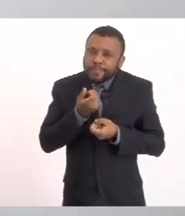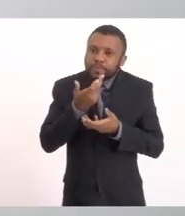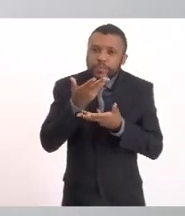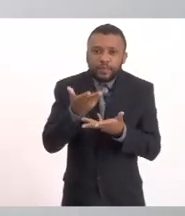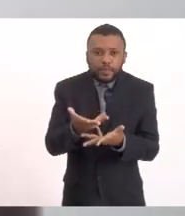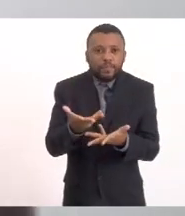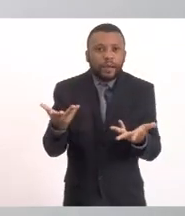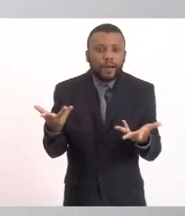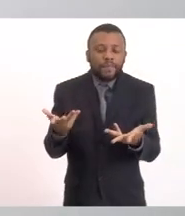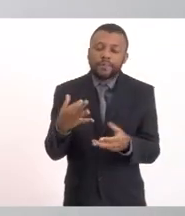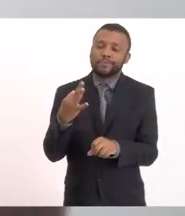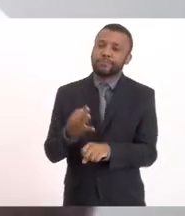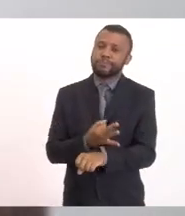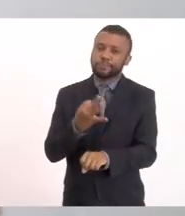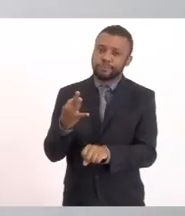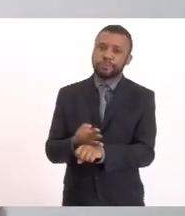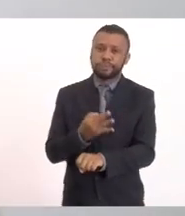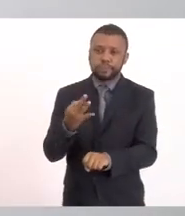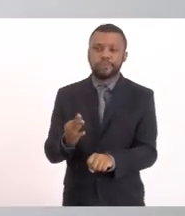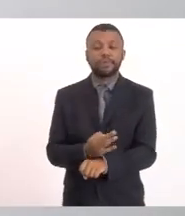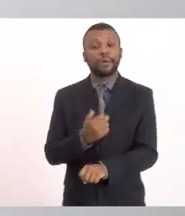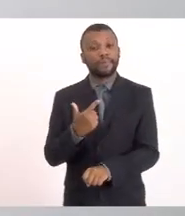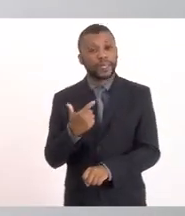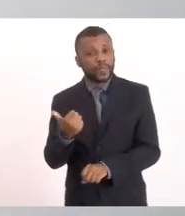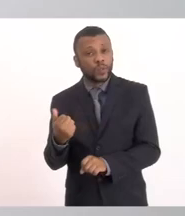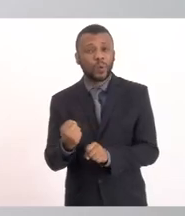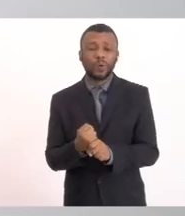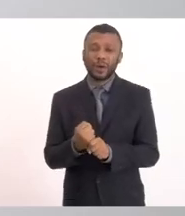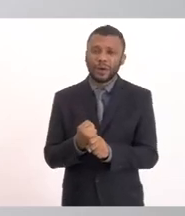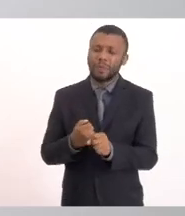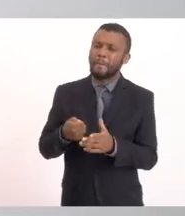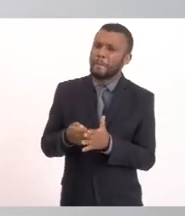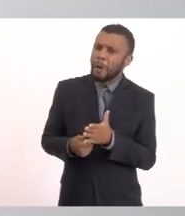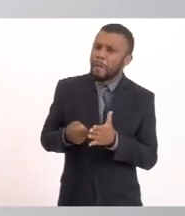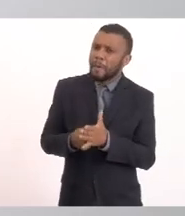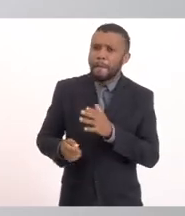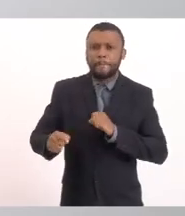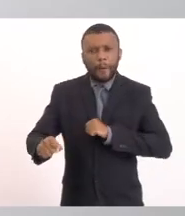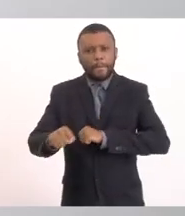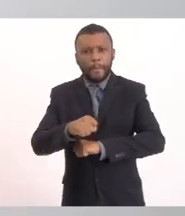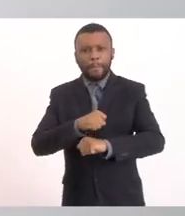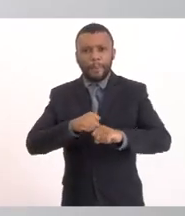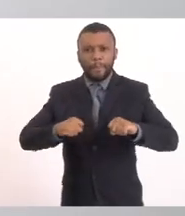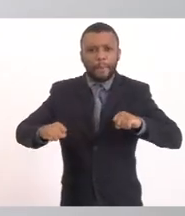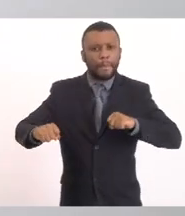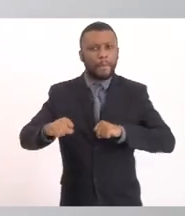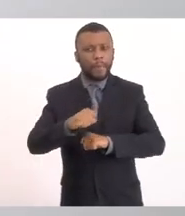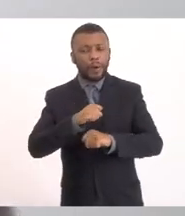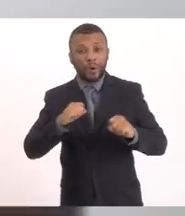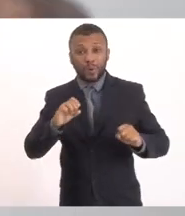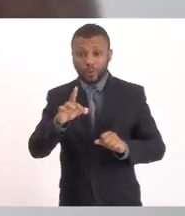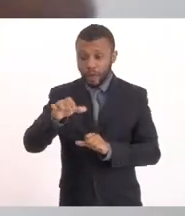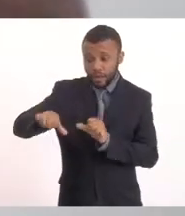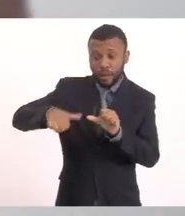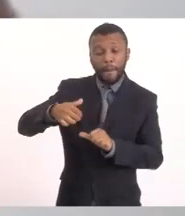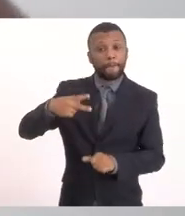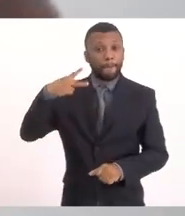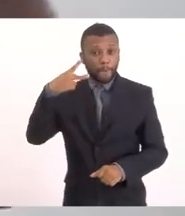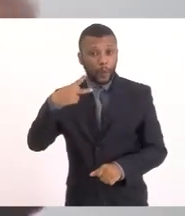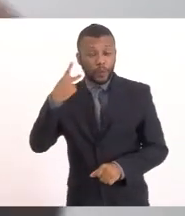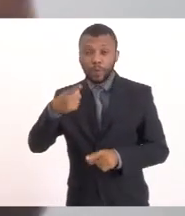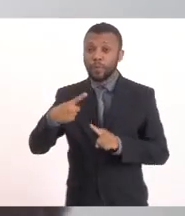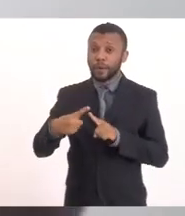Eu vim que eu não aguento nem mais Eu estou Há 21 anos brigando Eu só virei Político Porque em